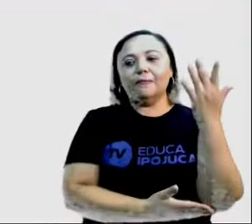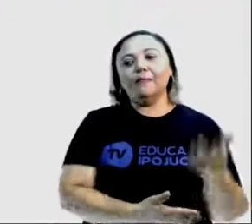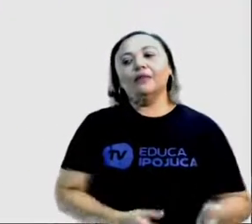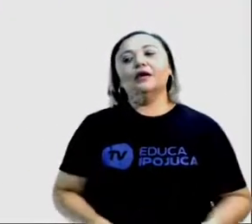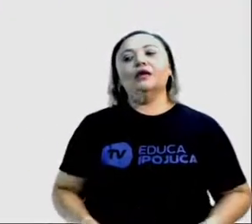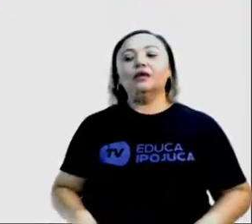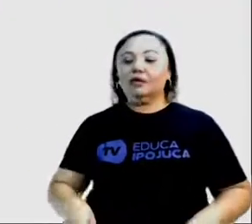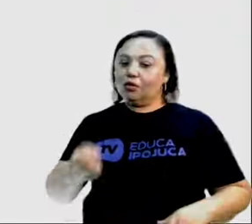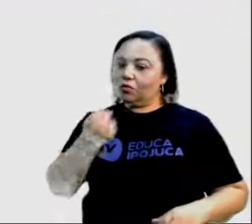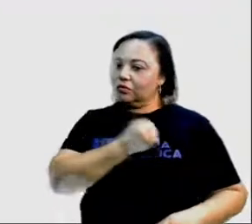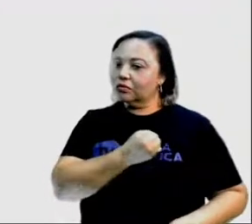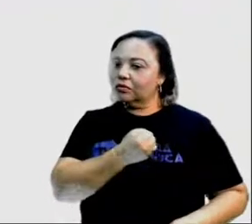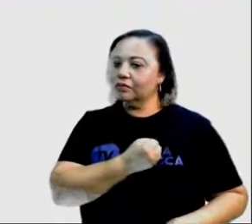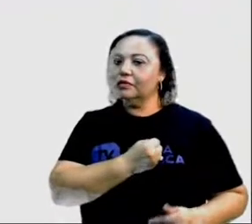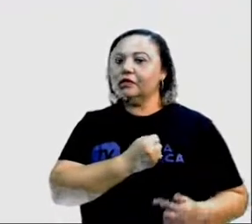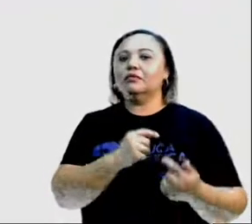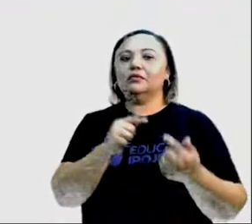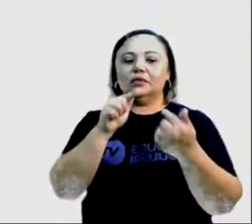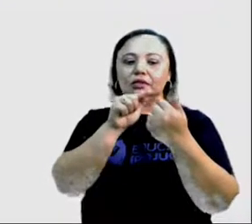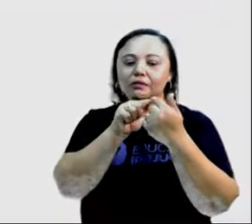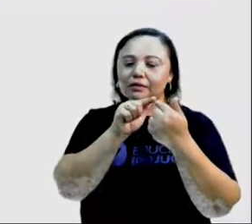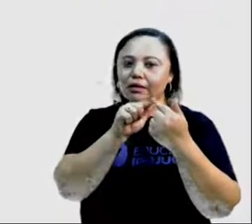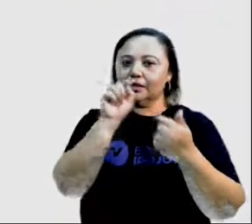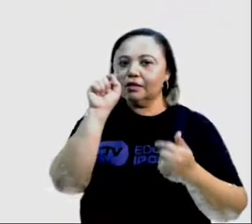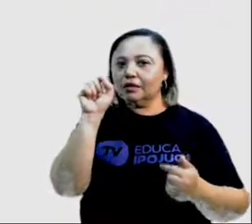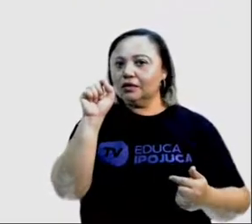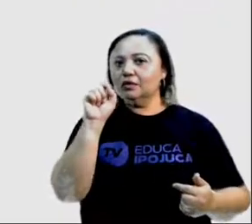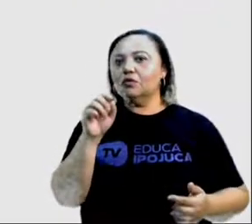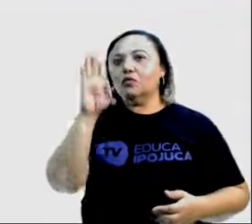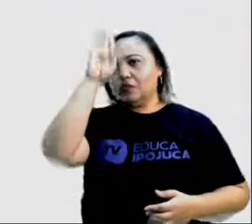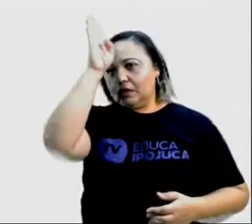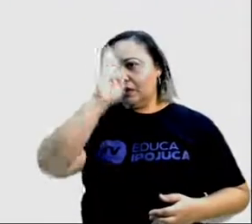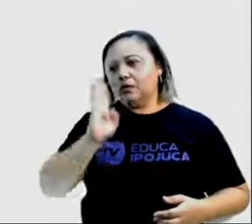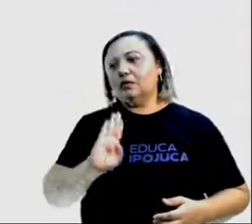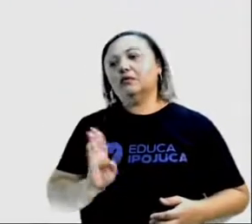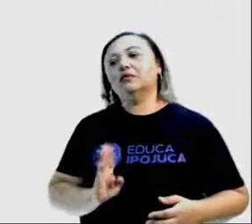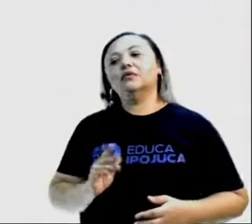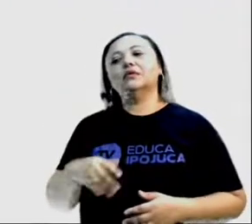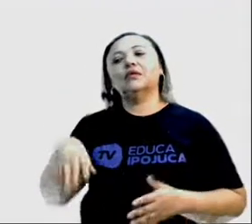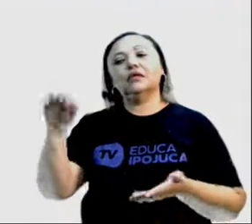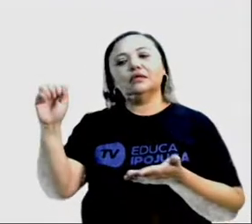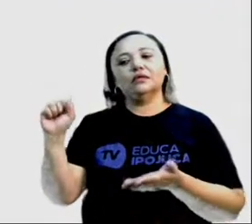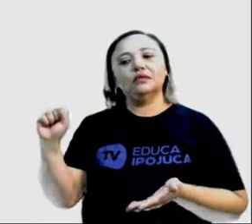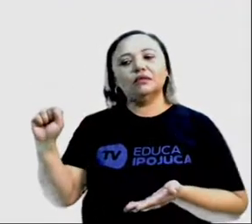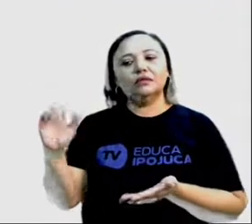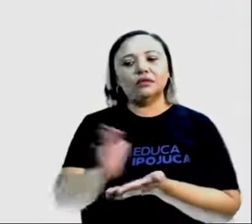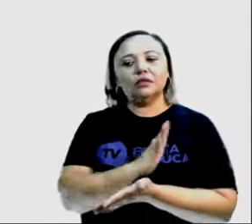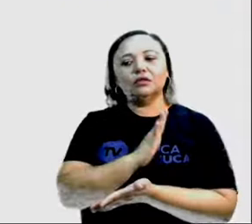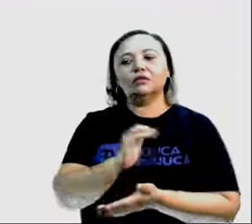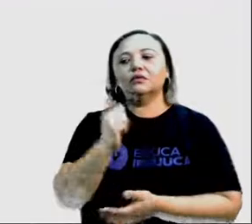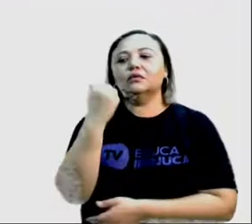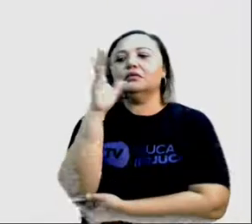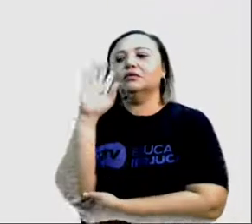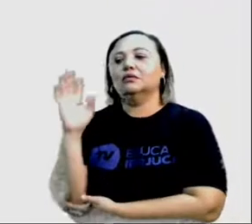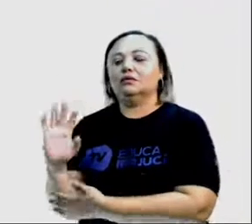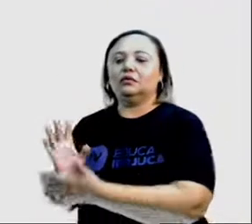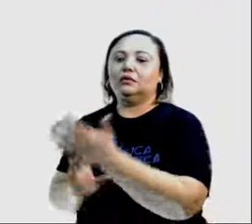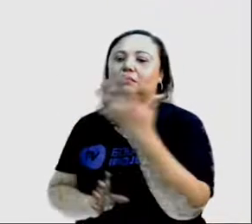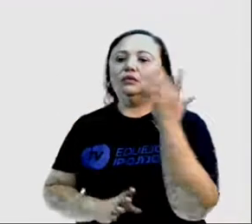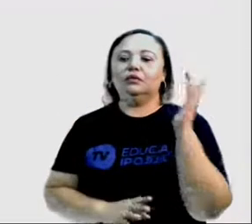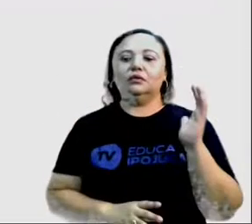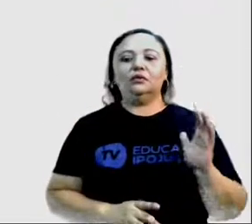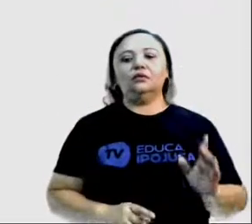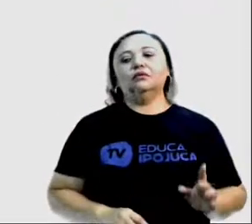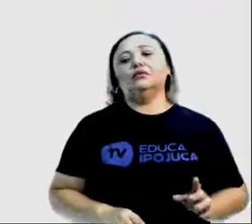destruindo um dos seus maiores patrimônios sem gerar melhoria de qualidade de vida na região, que